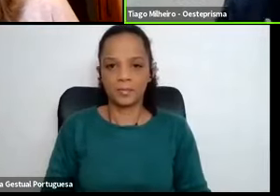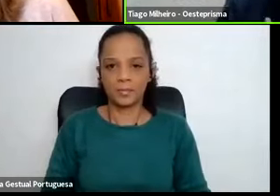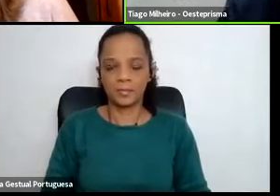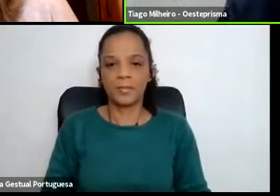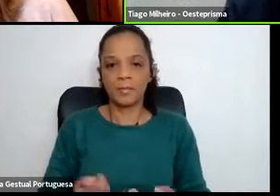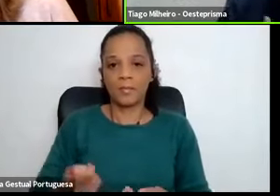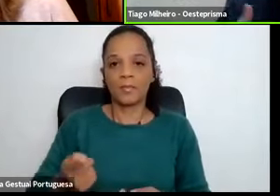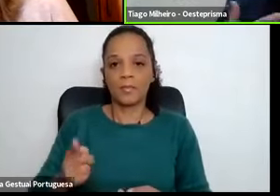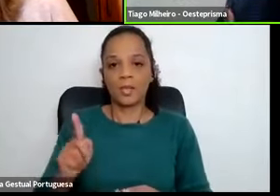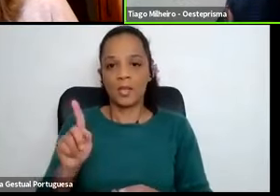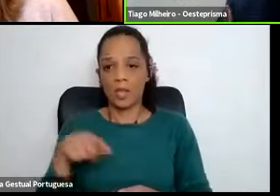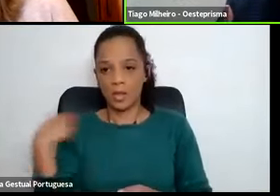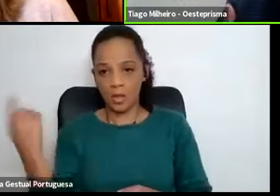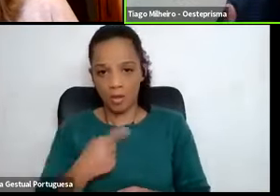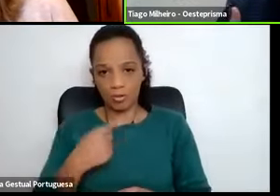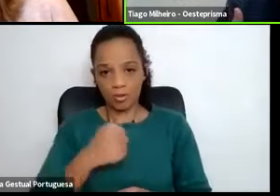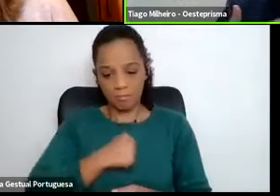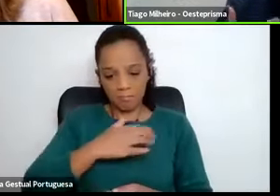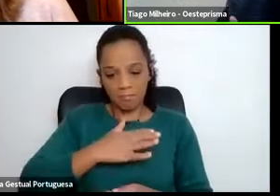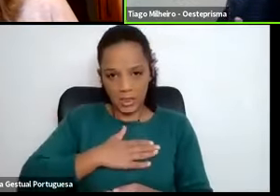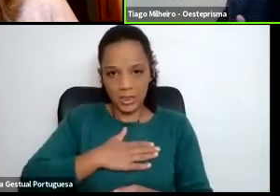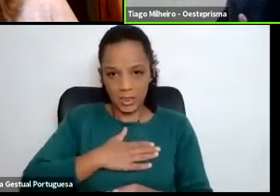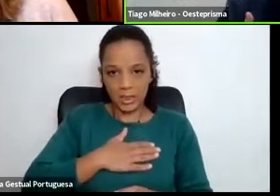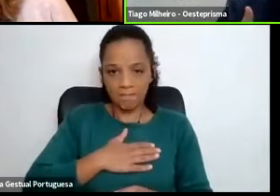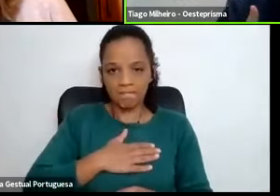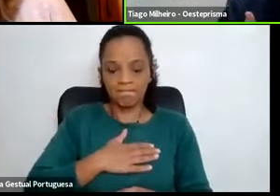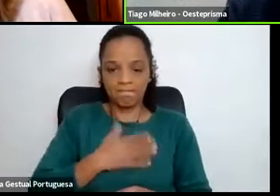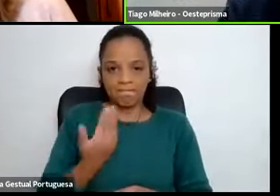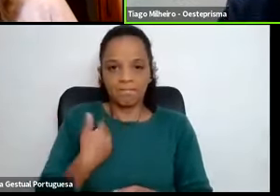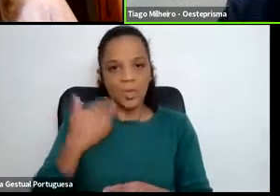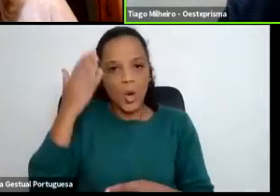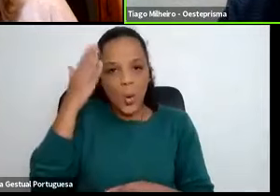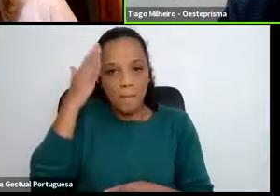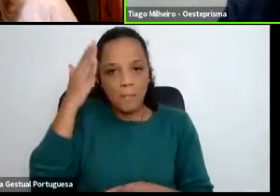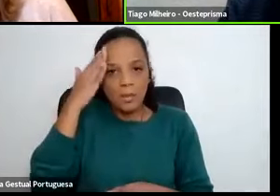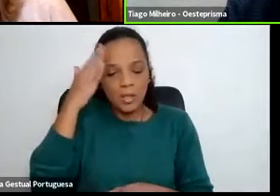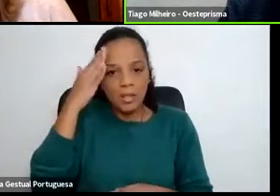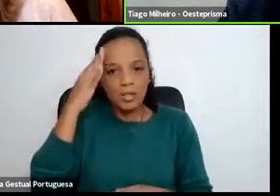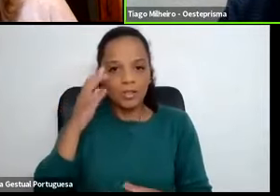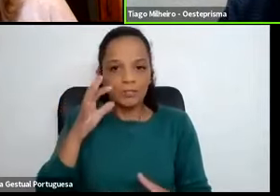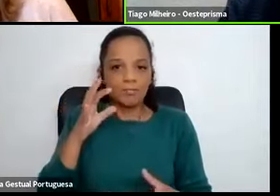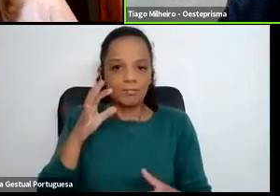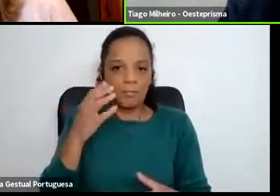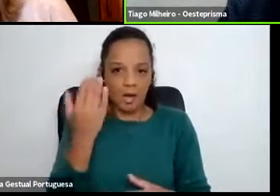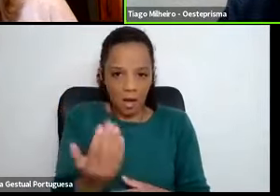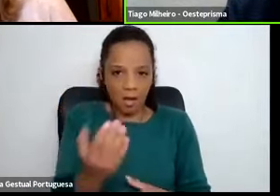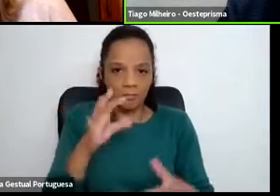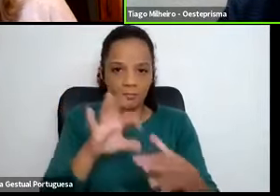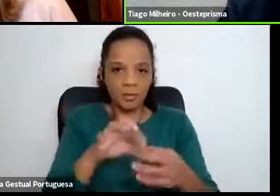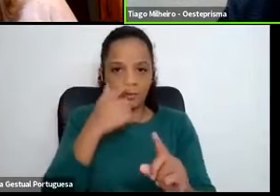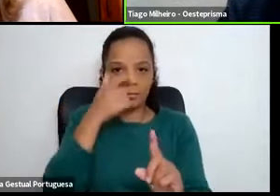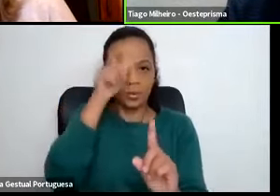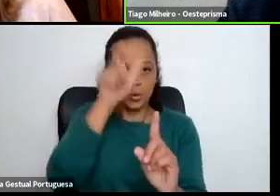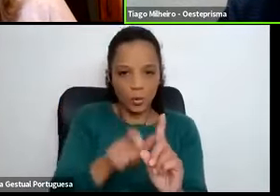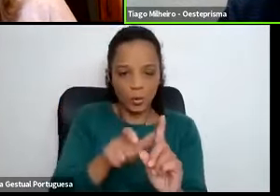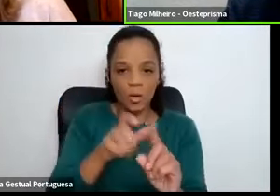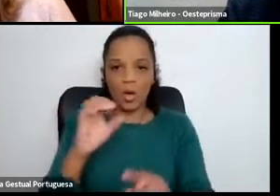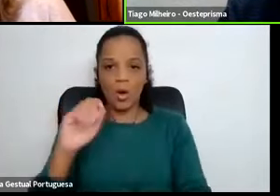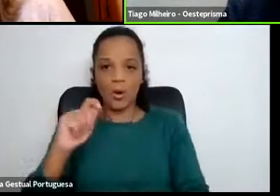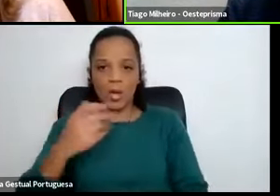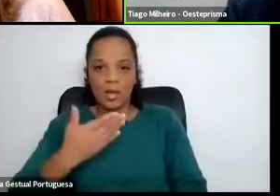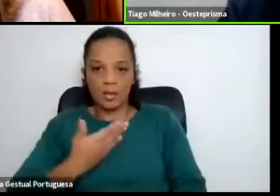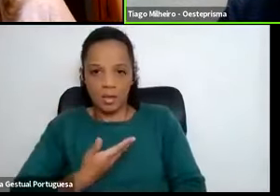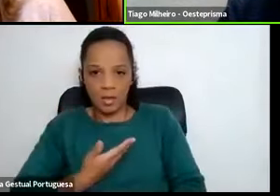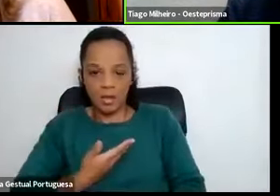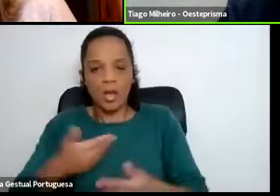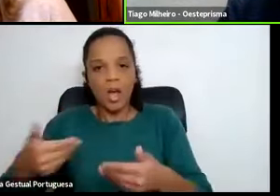nós, enquanto empresa, definimos as competências para uma pessoa. A OED ajuda a encontrar